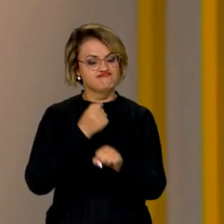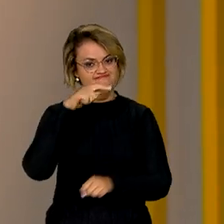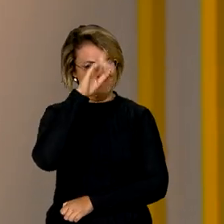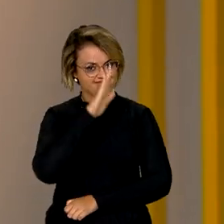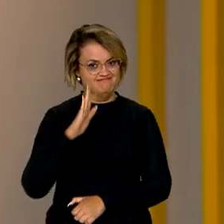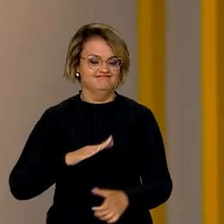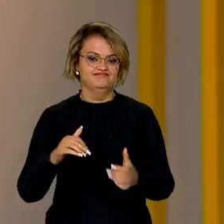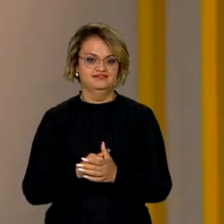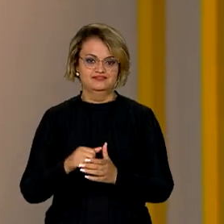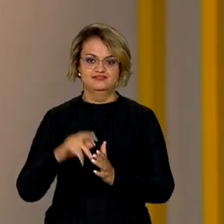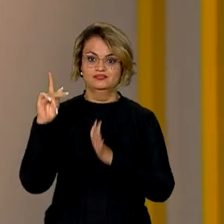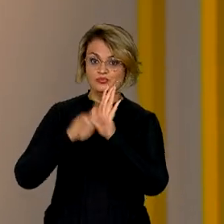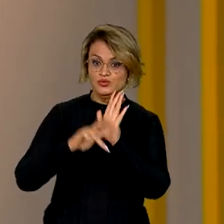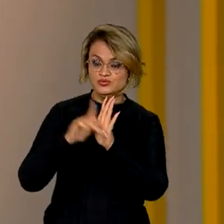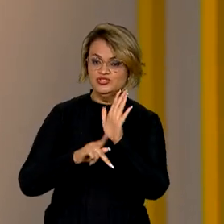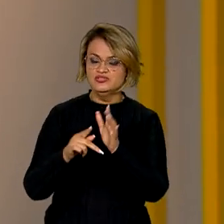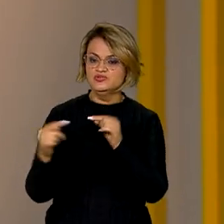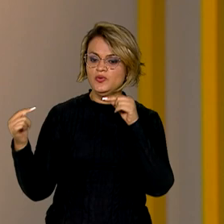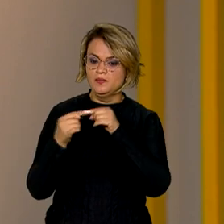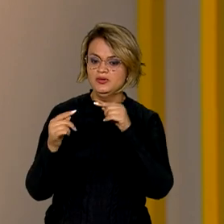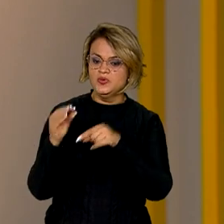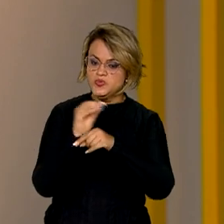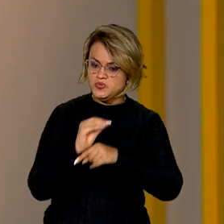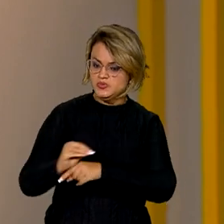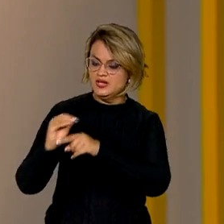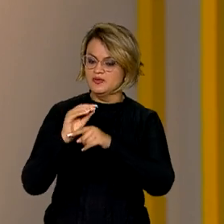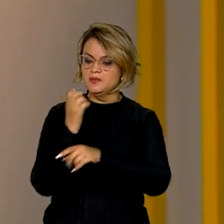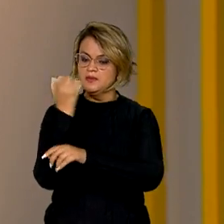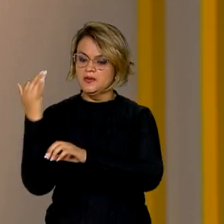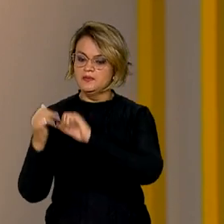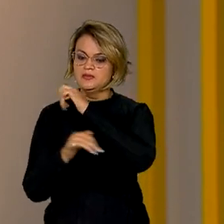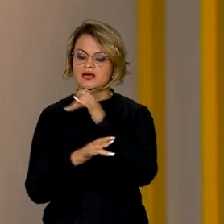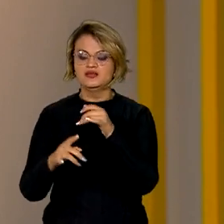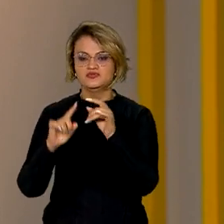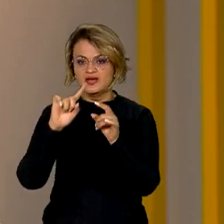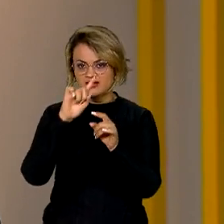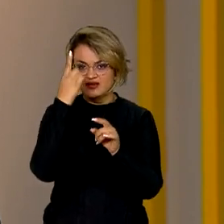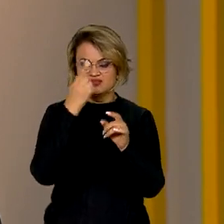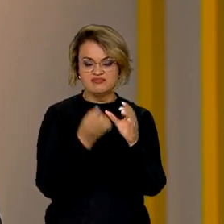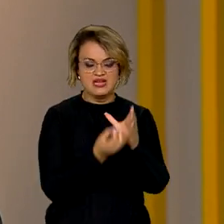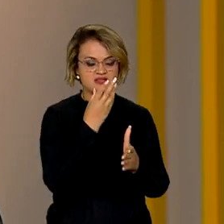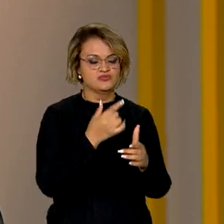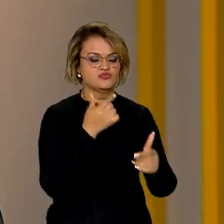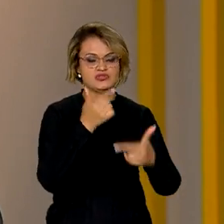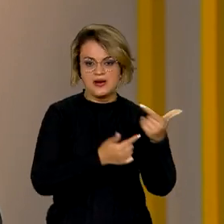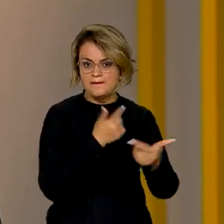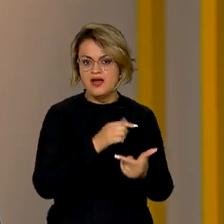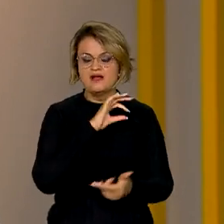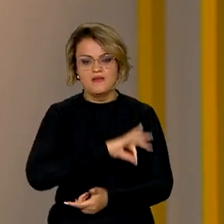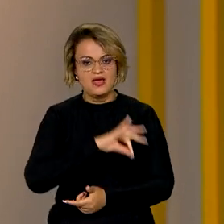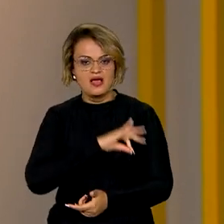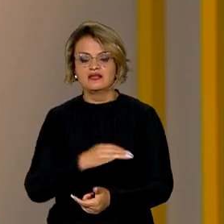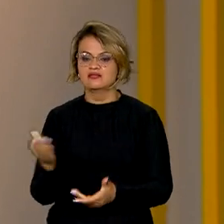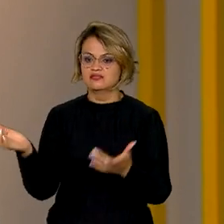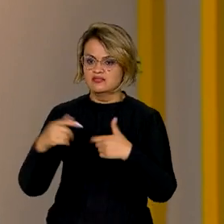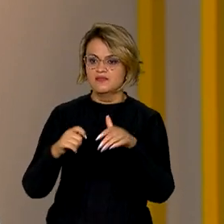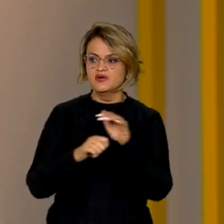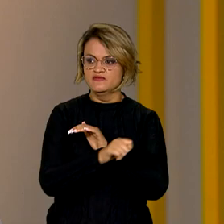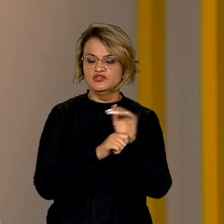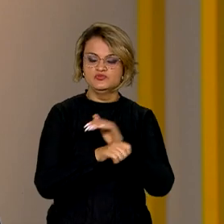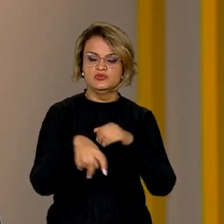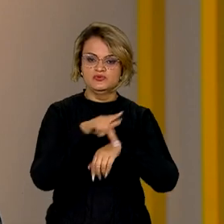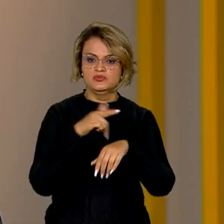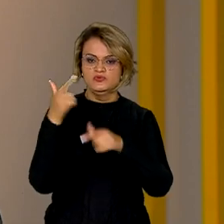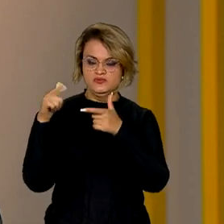país. São projetos que aliam a preservação do meio ambiente com a criação de empregos e renda e que podem atrair recursos do